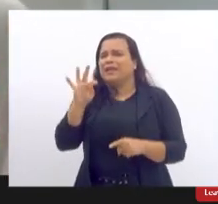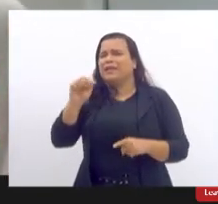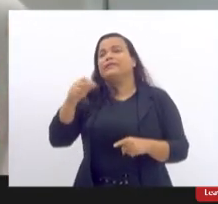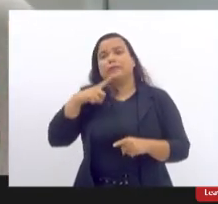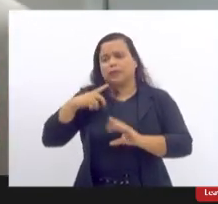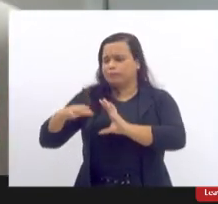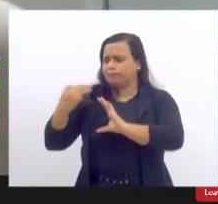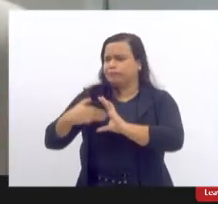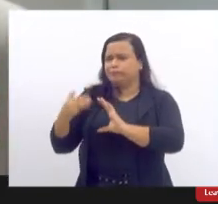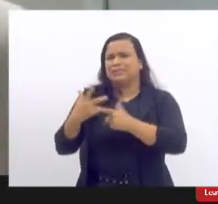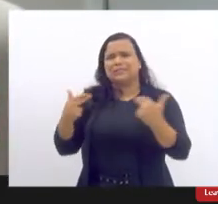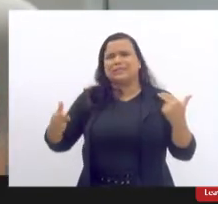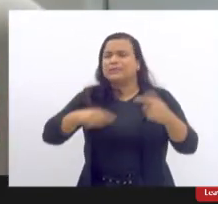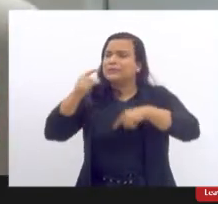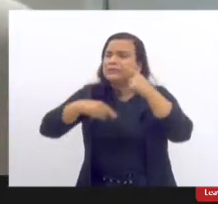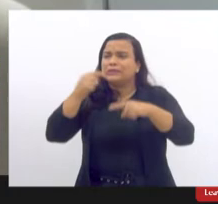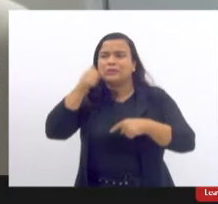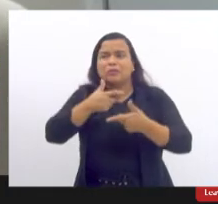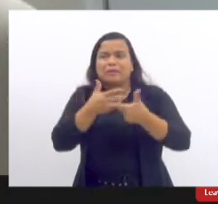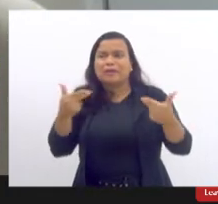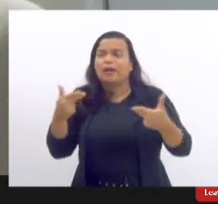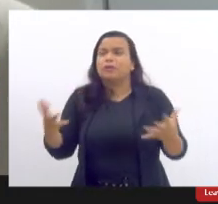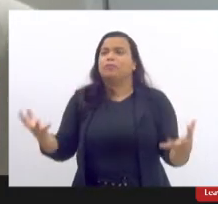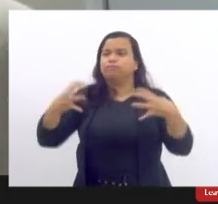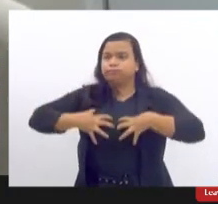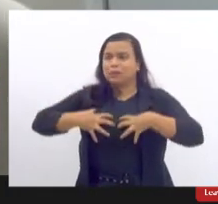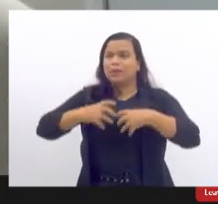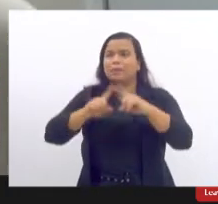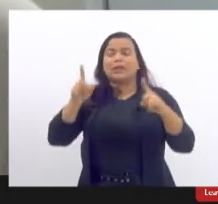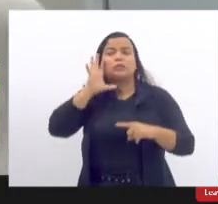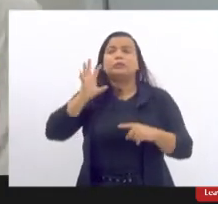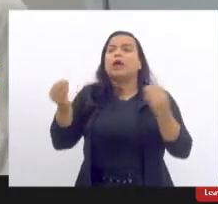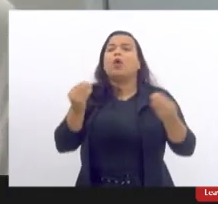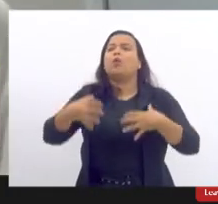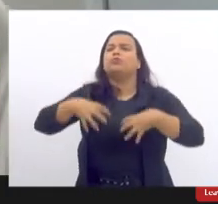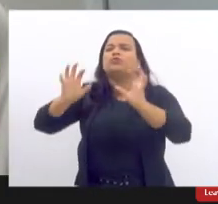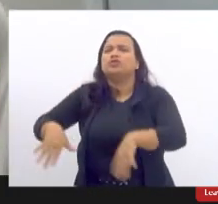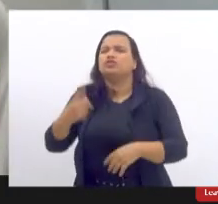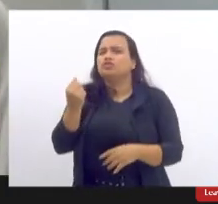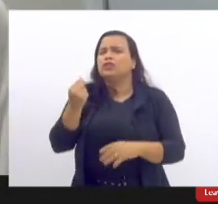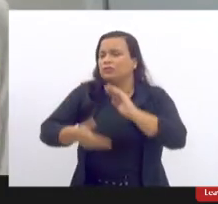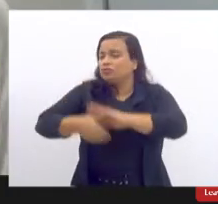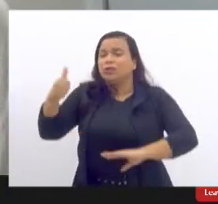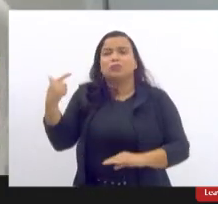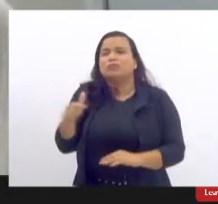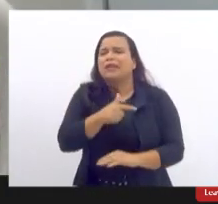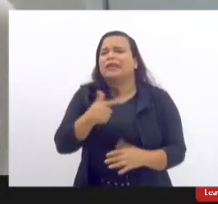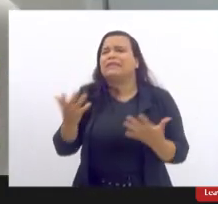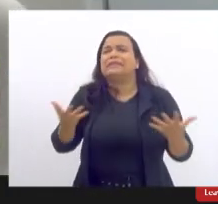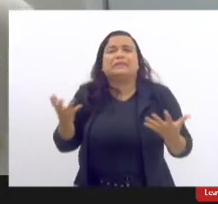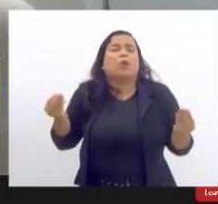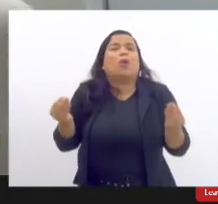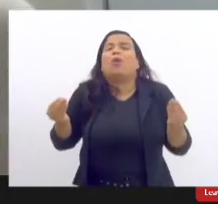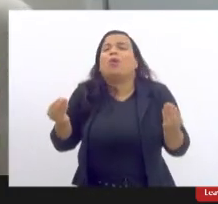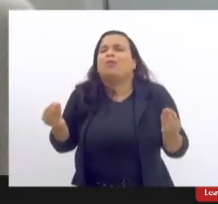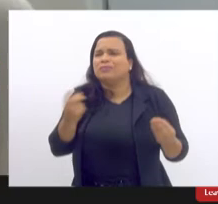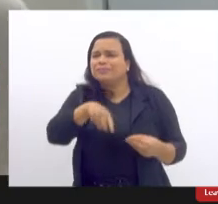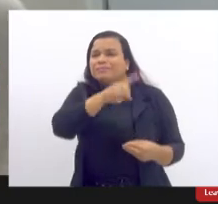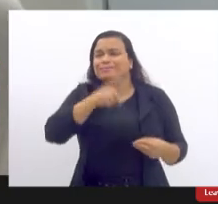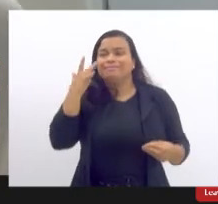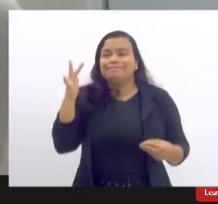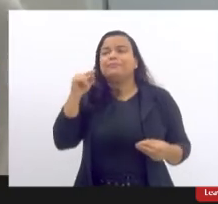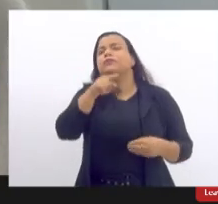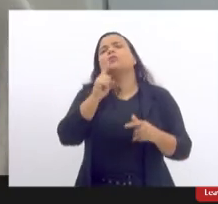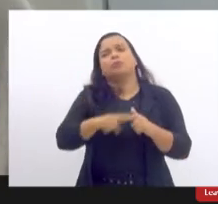demandas de muitas mulheres que colocaram silicone e não sabem como tirar e não tem dinheiro para retirar né então isso é um